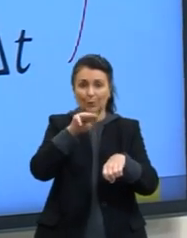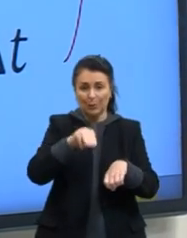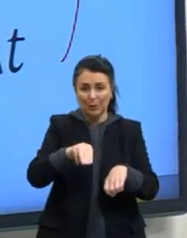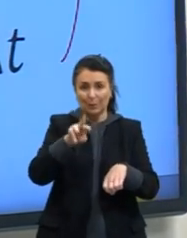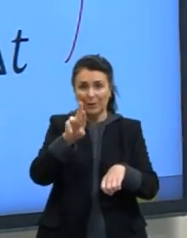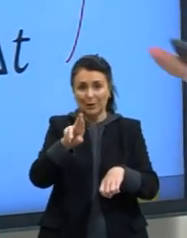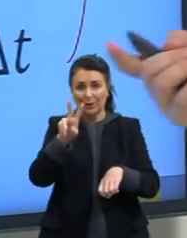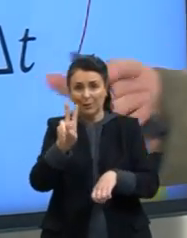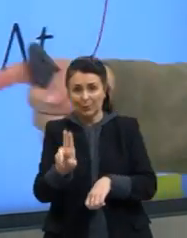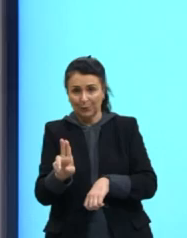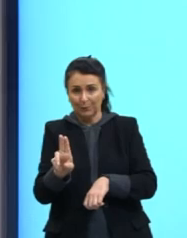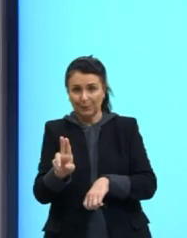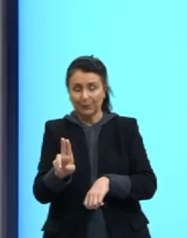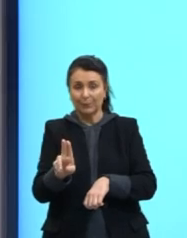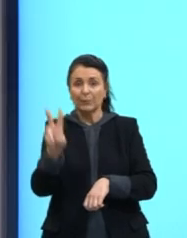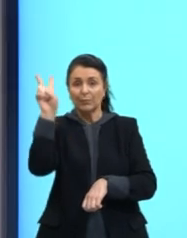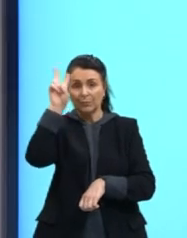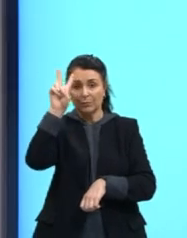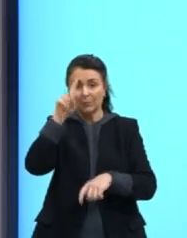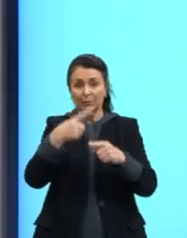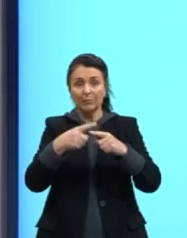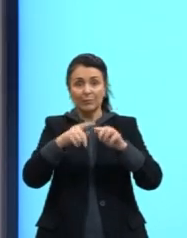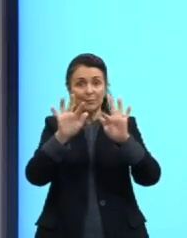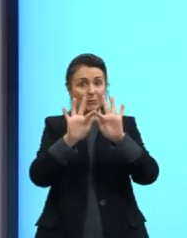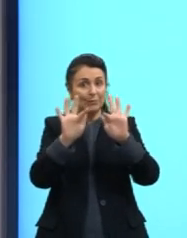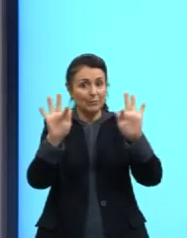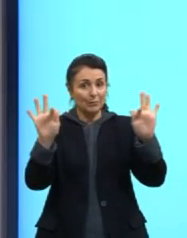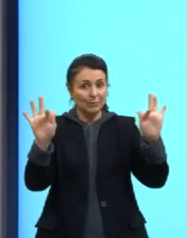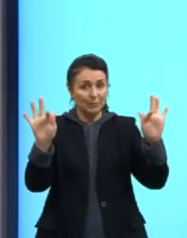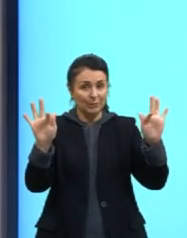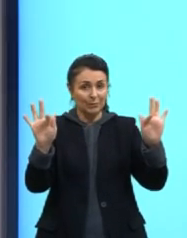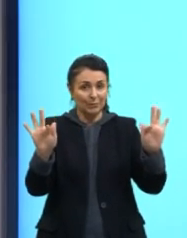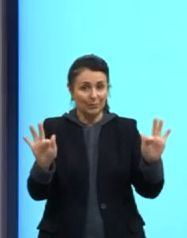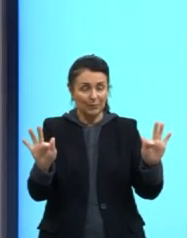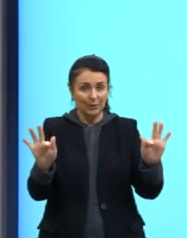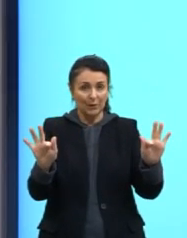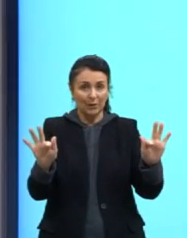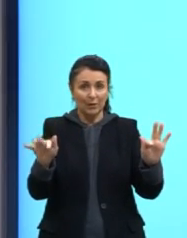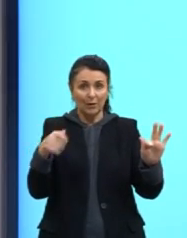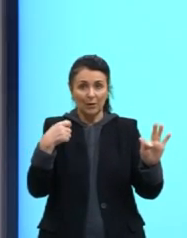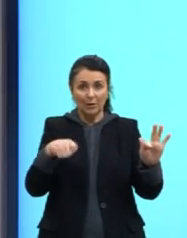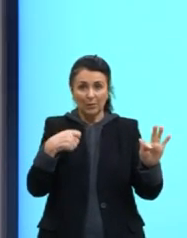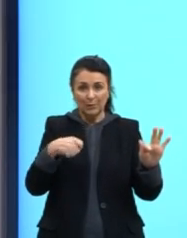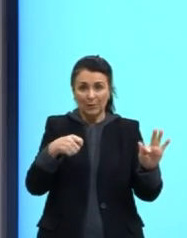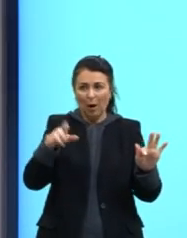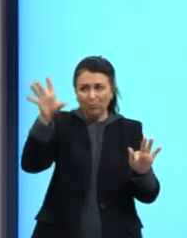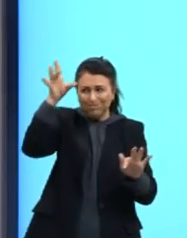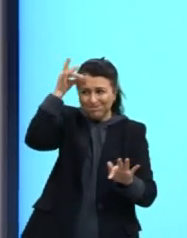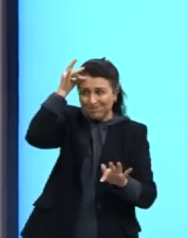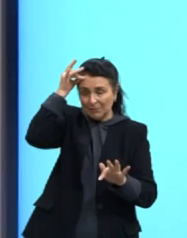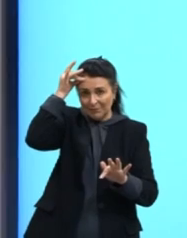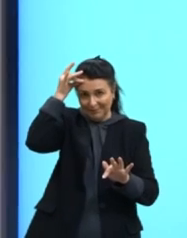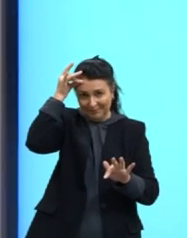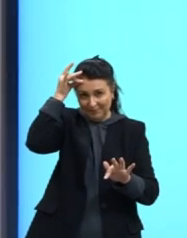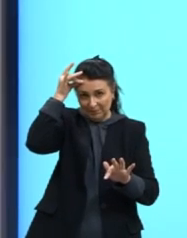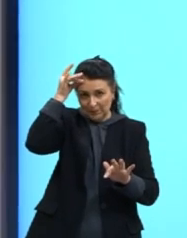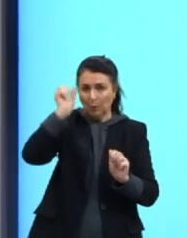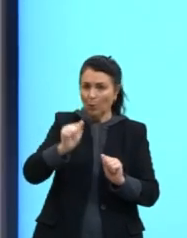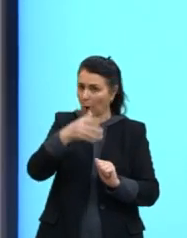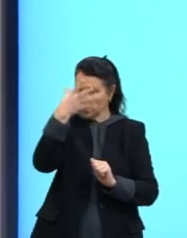ver por que que esta fórmula aqui, gente, essa aqui, não é necessário a gente lembrar dela, tá?